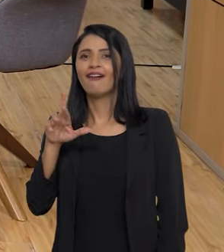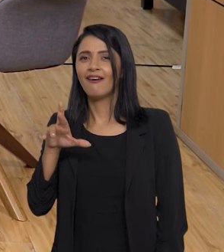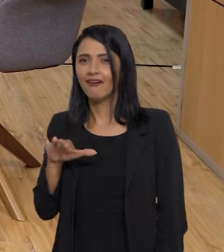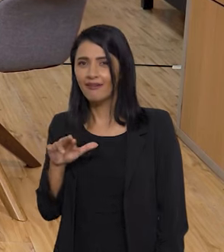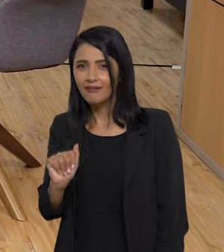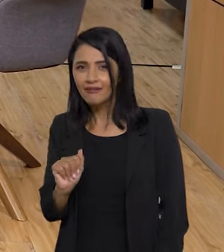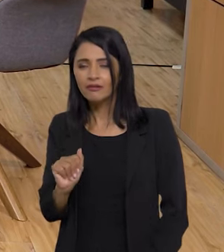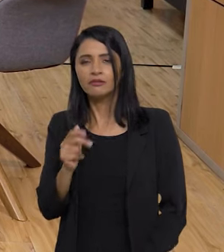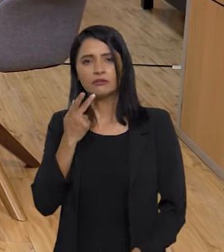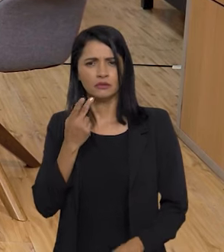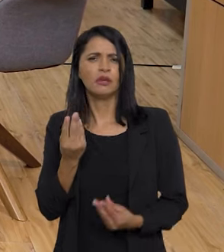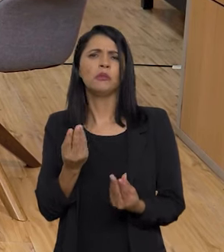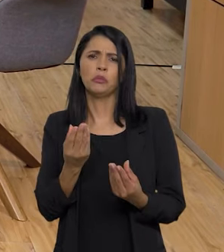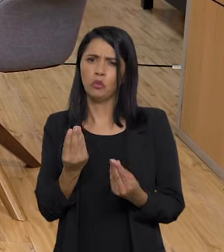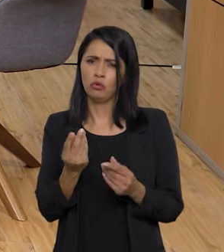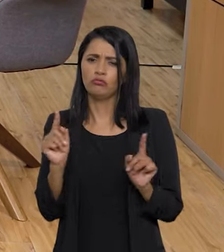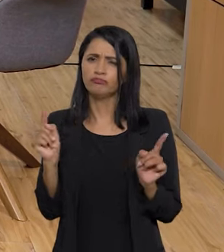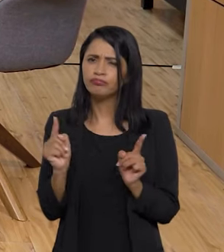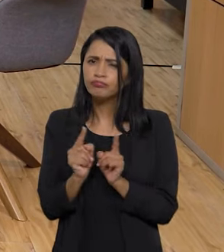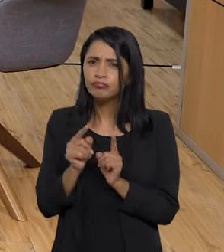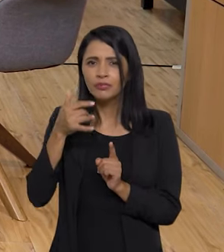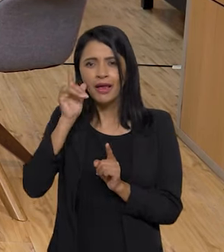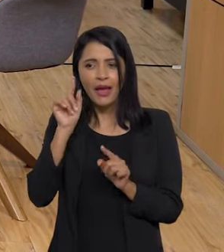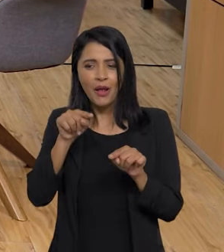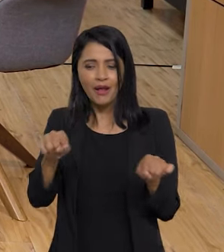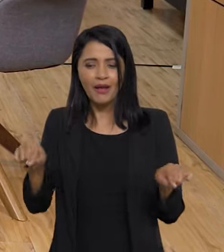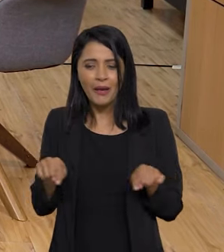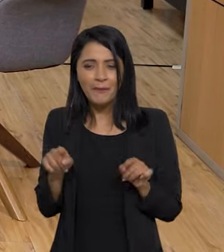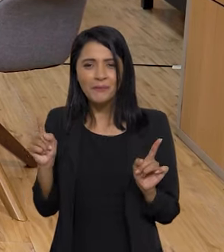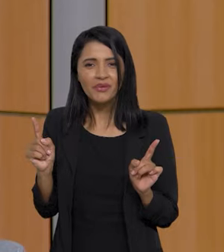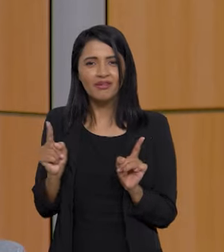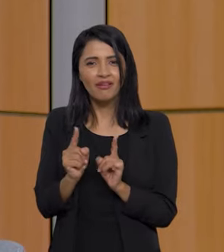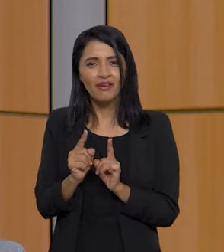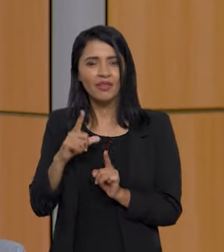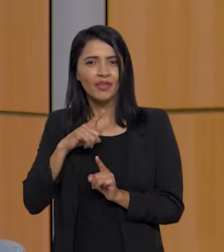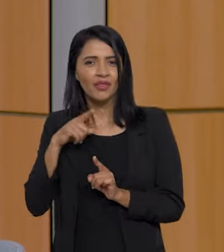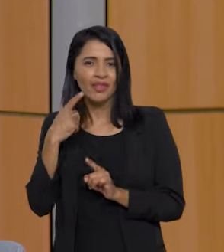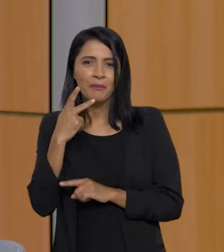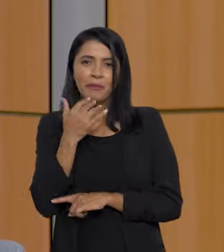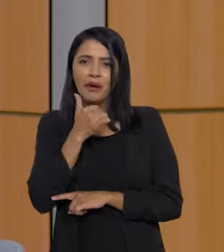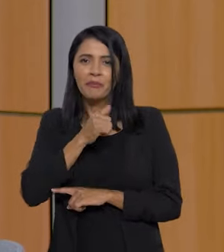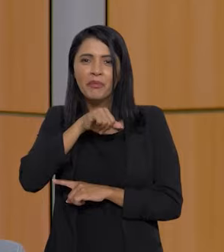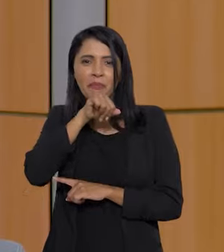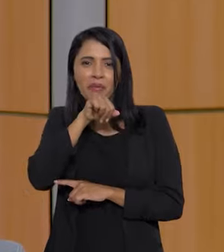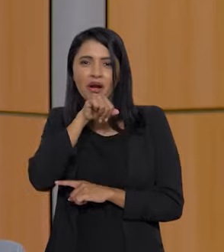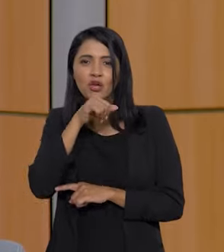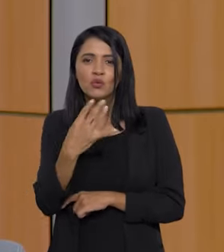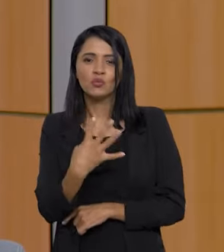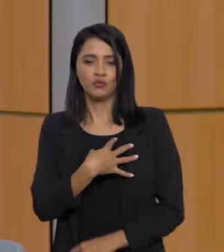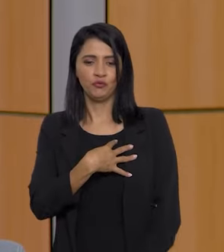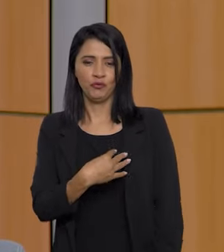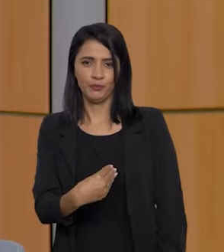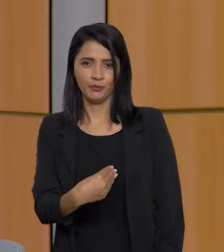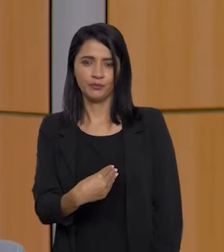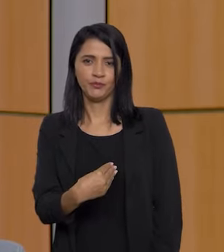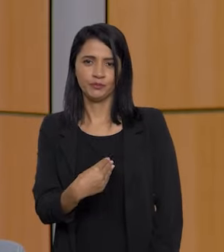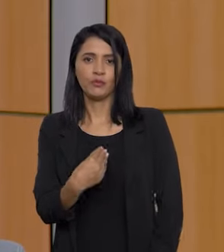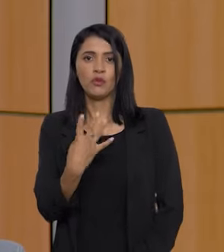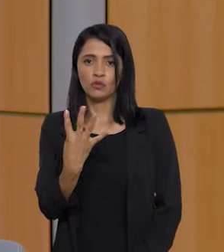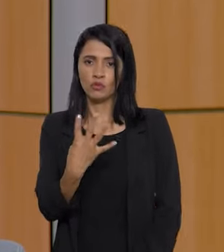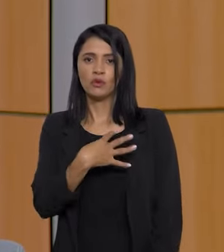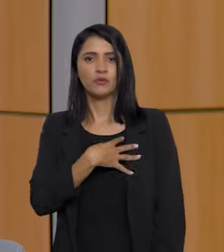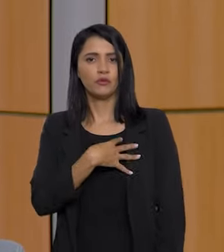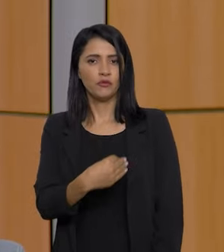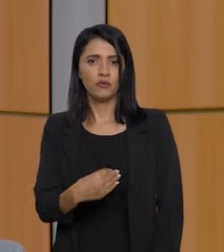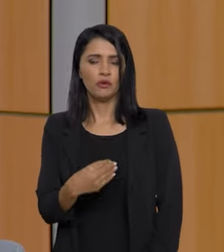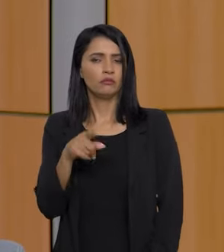Graciela, uma pequena propriedade que tem lá o pai, a mãe e quatro filhos. Esses